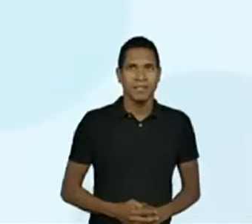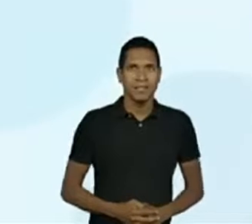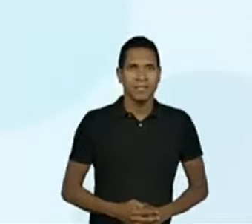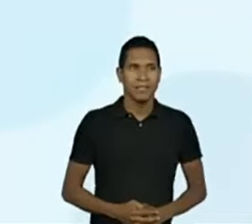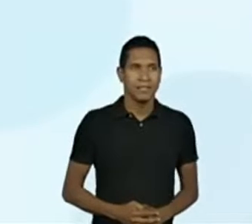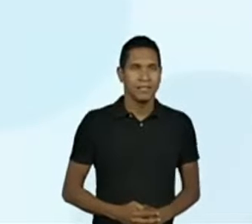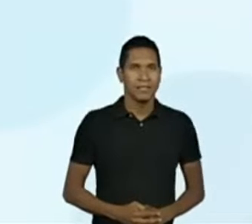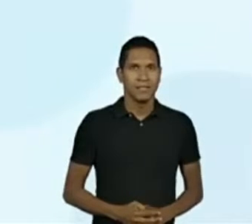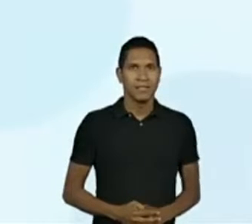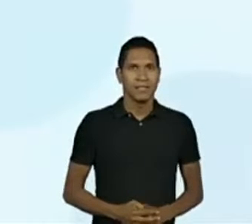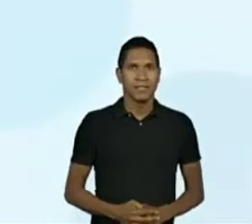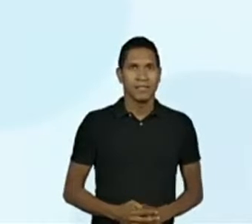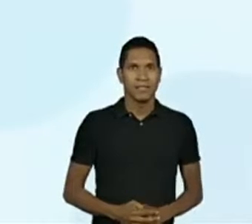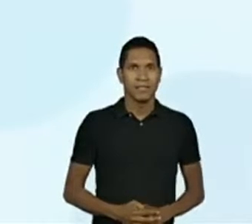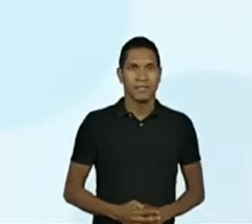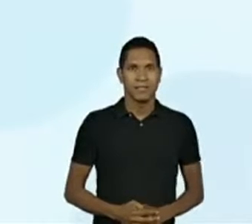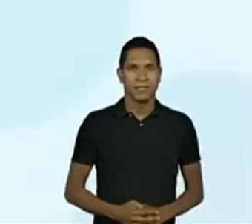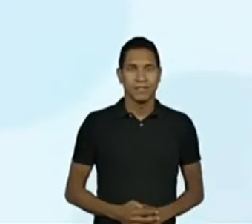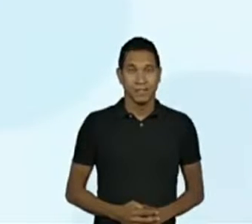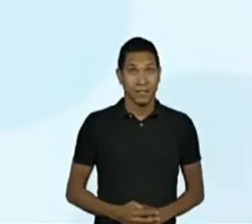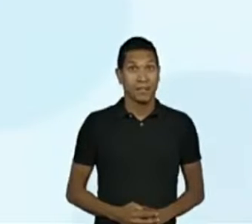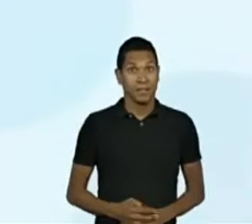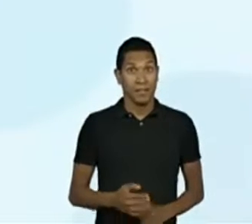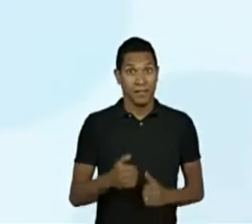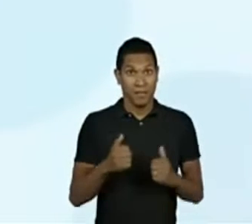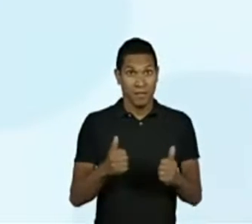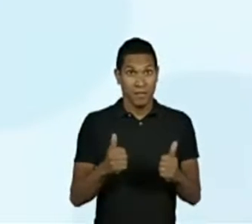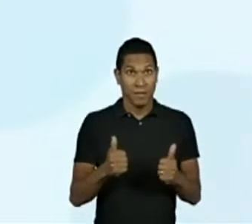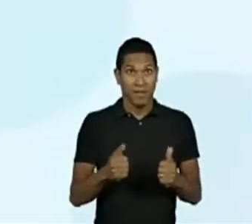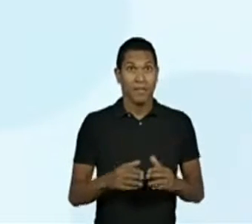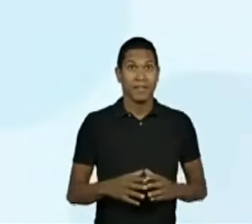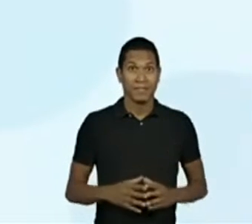É, vocês estão apontando o 4.